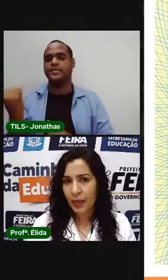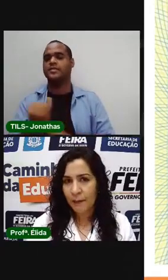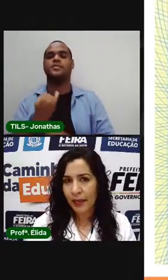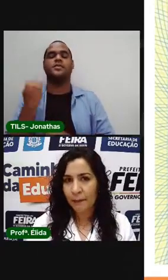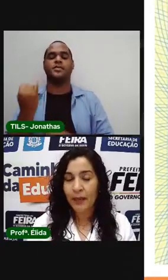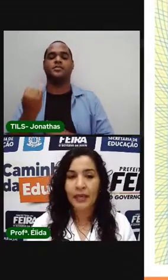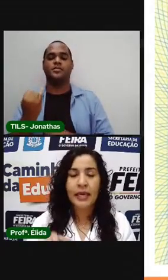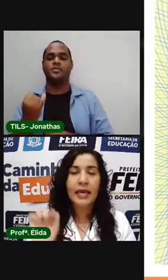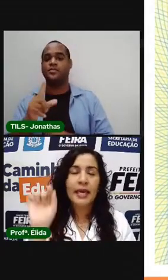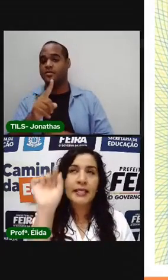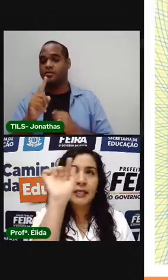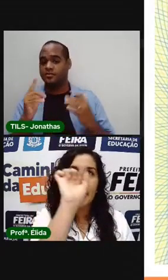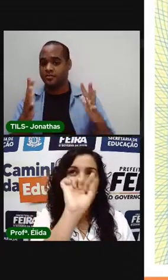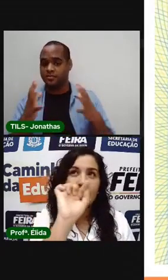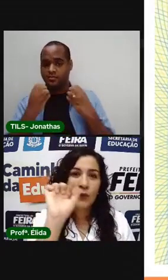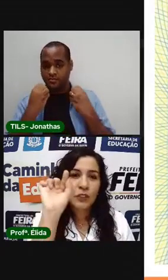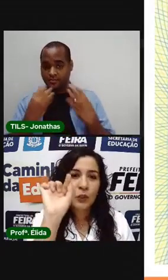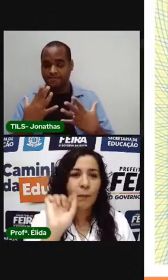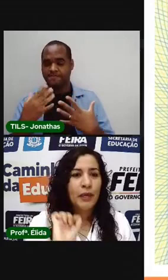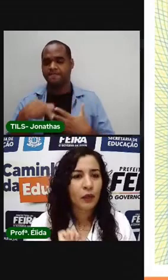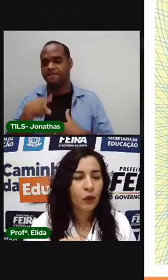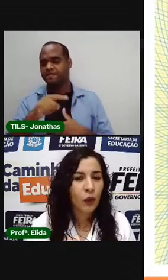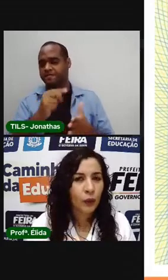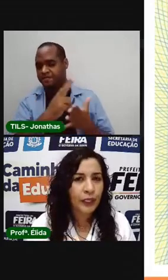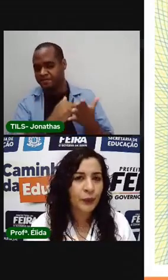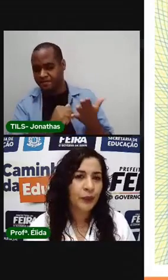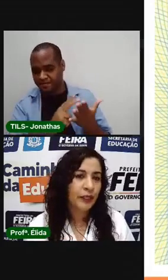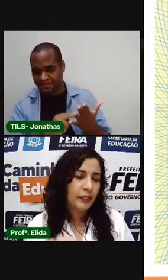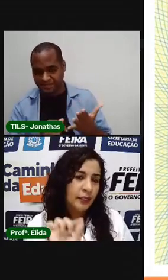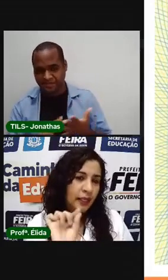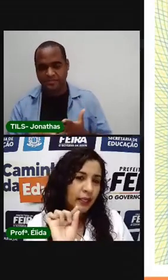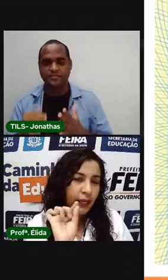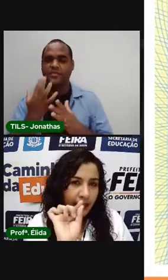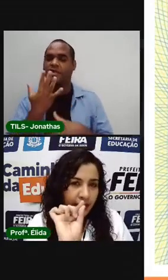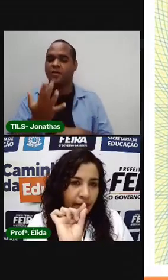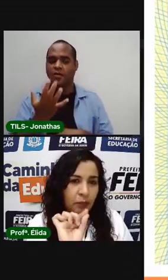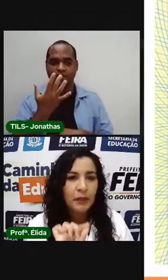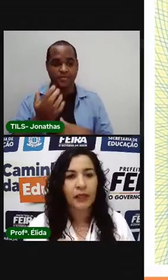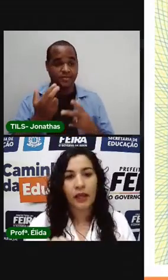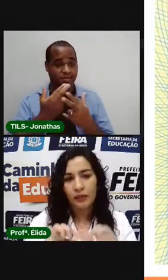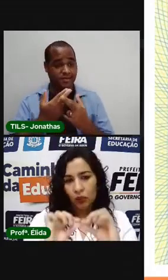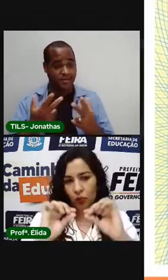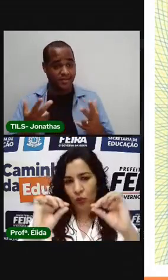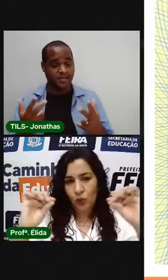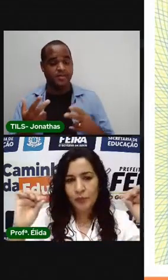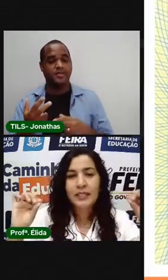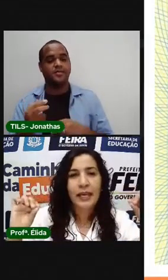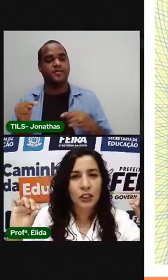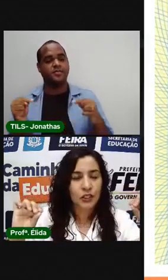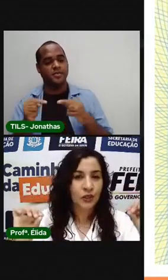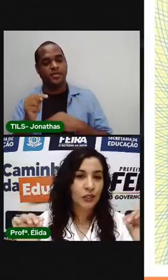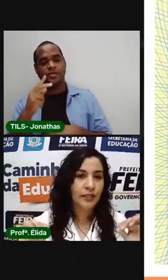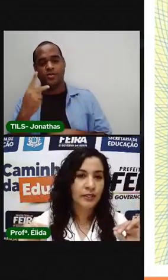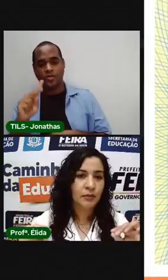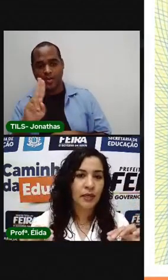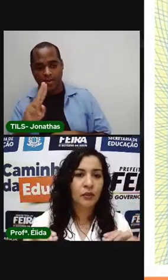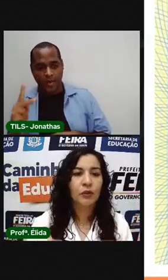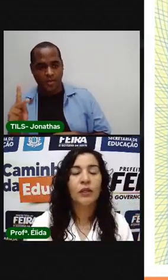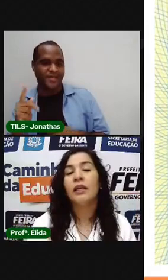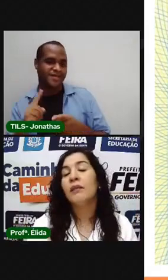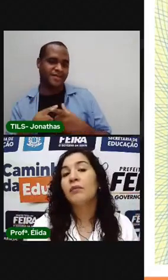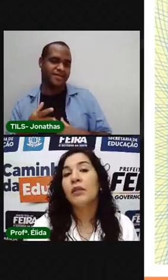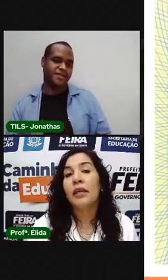Se você repara bem. Esse desenhozinho bem colorido. Que tem lá em cima. O nome certidão de